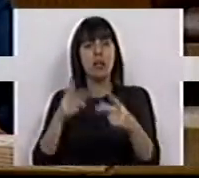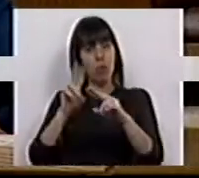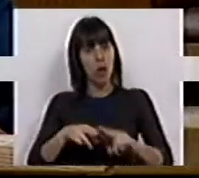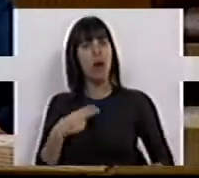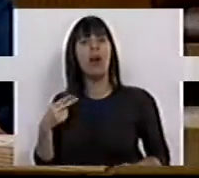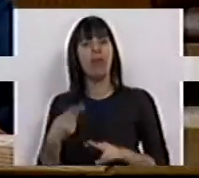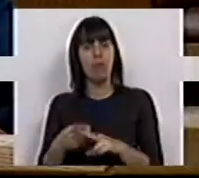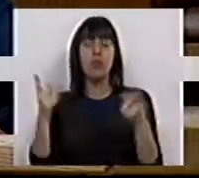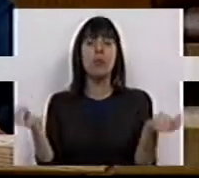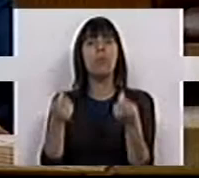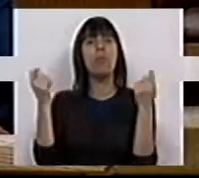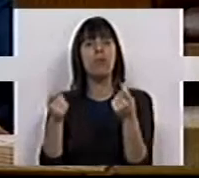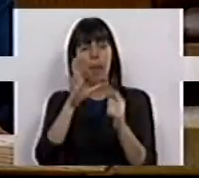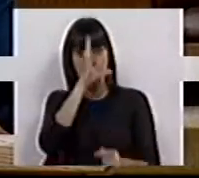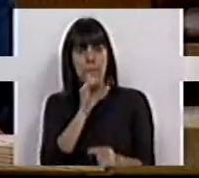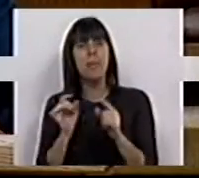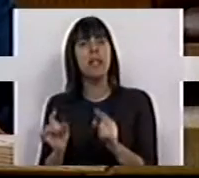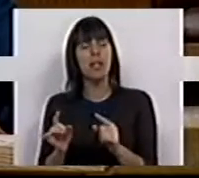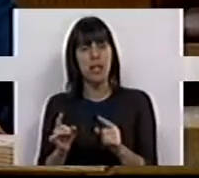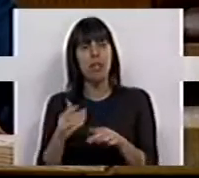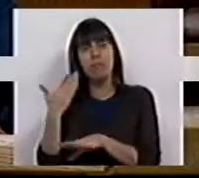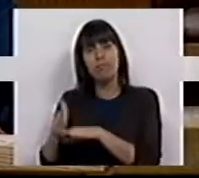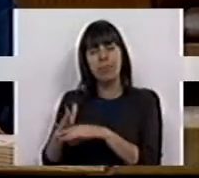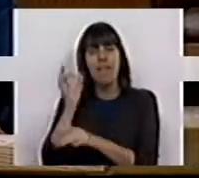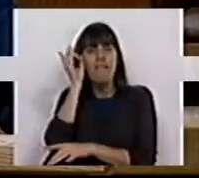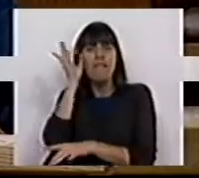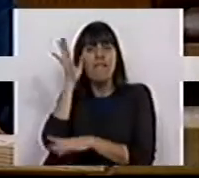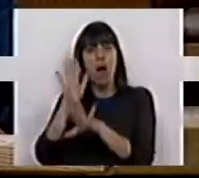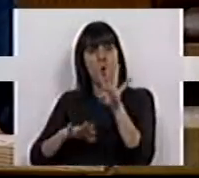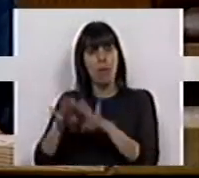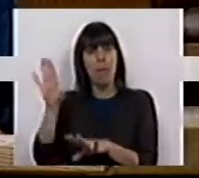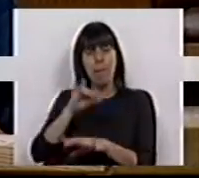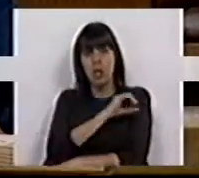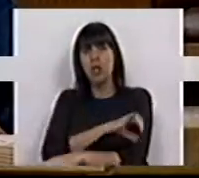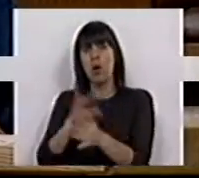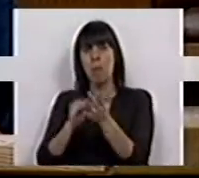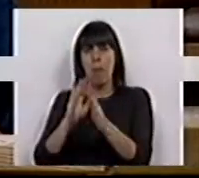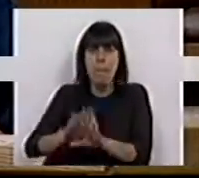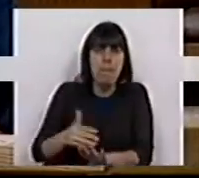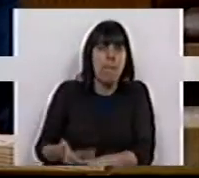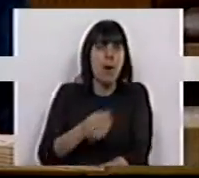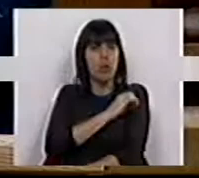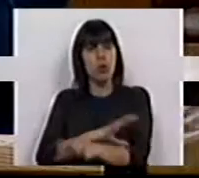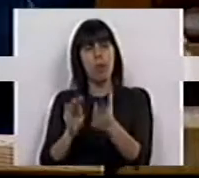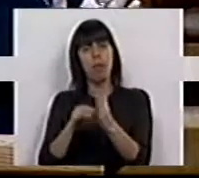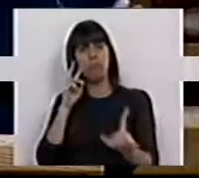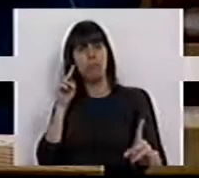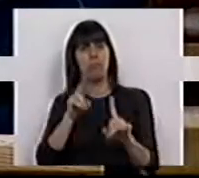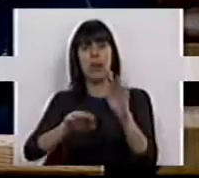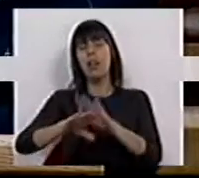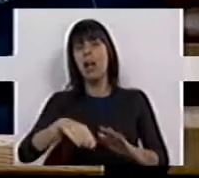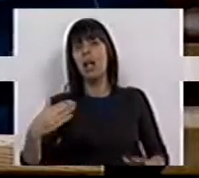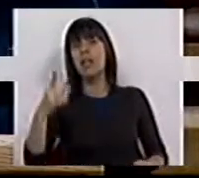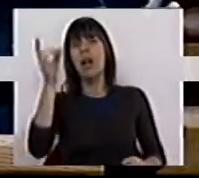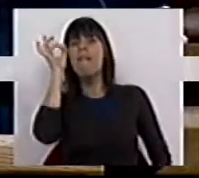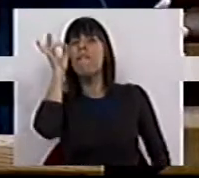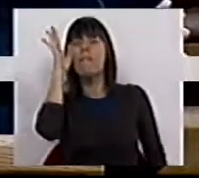reforço promovido pelo Ministro do estigma da fraude cometida pelos mais pobres dos mais pobres. Na visão da direita,